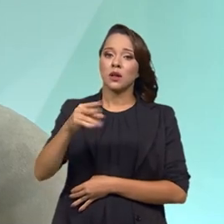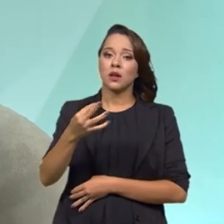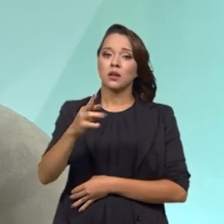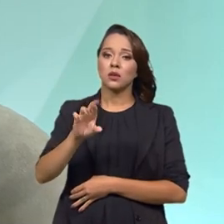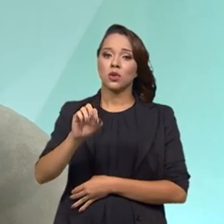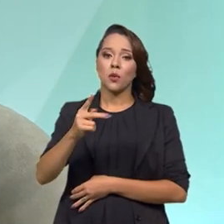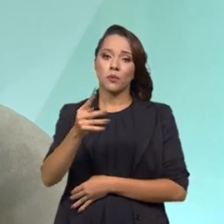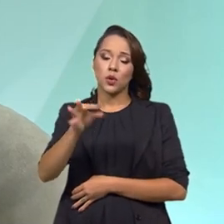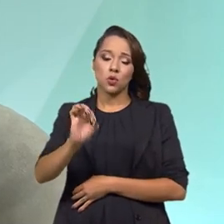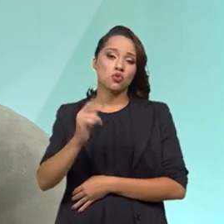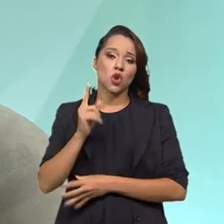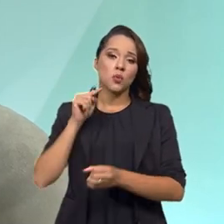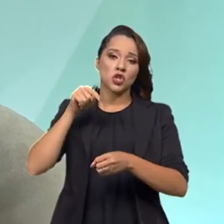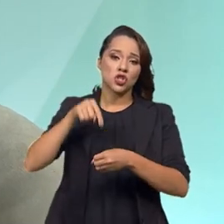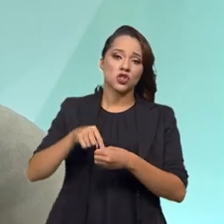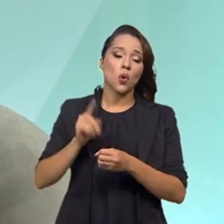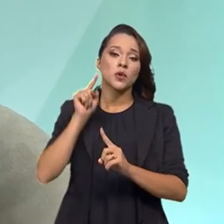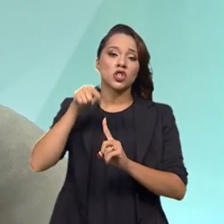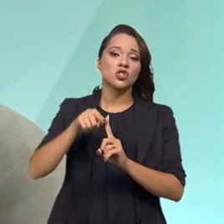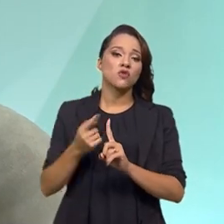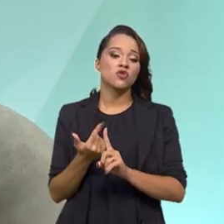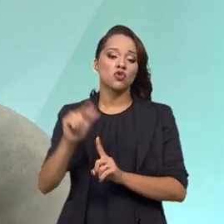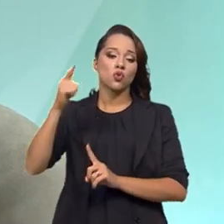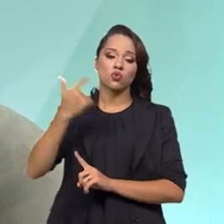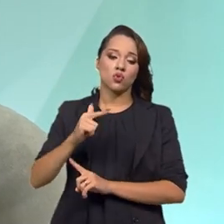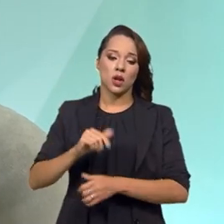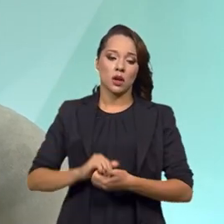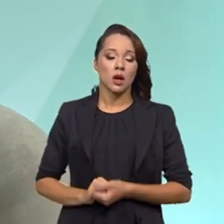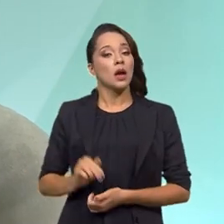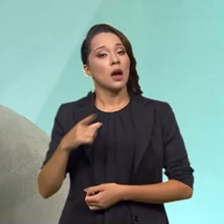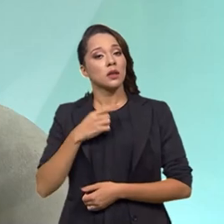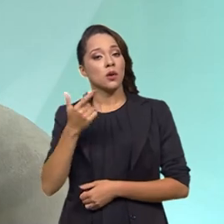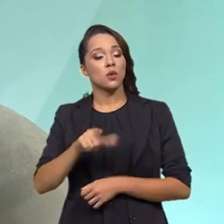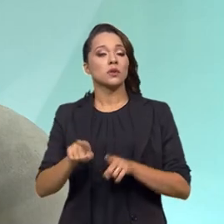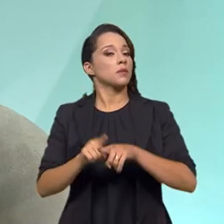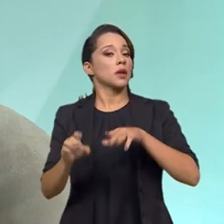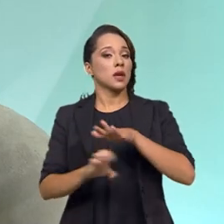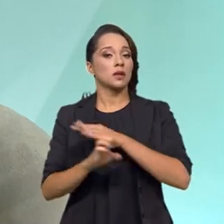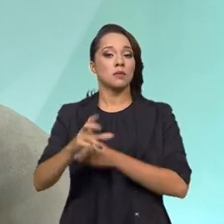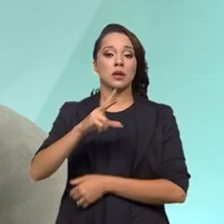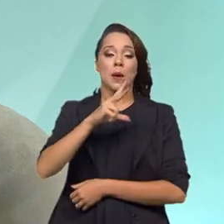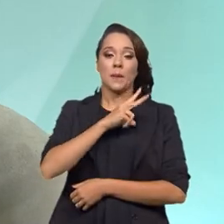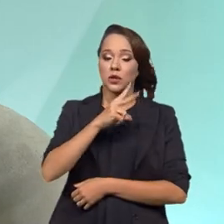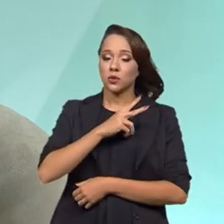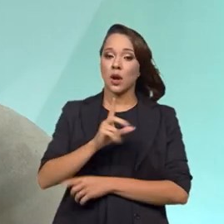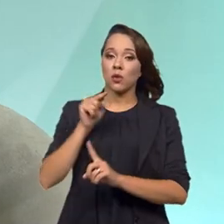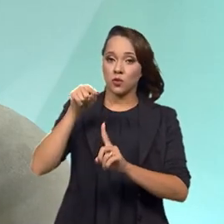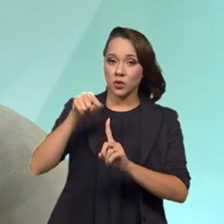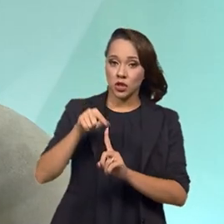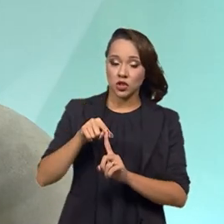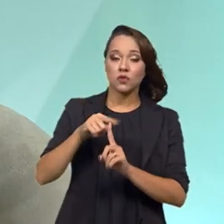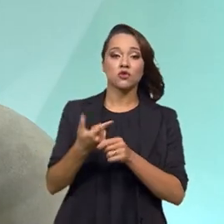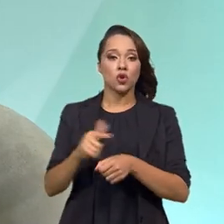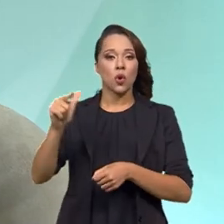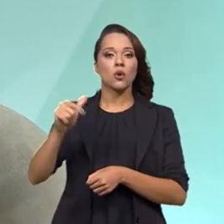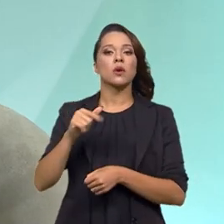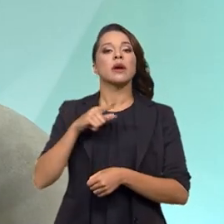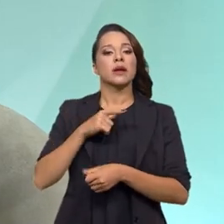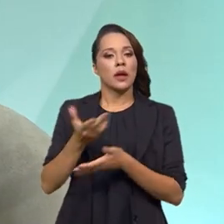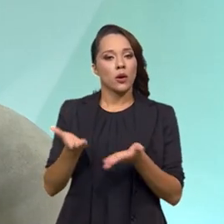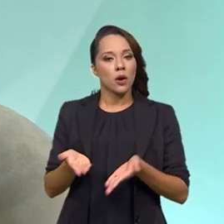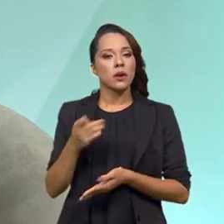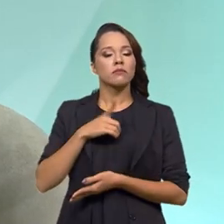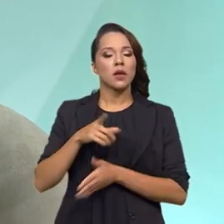E também temos agora um segmento emergente, que são as entidades privadas com fins lucrativos, que estão exatamente cobrindo